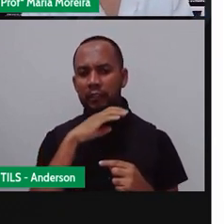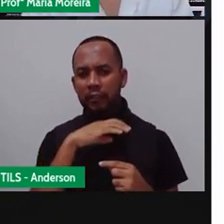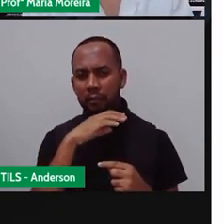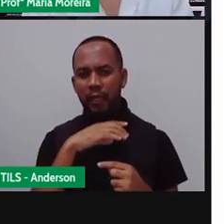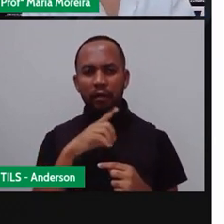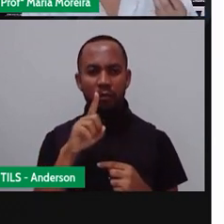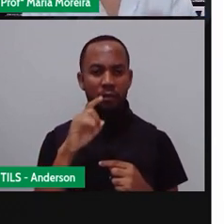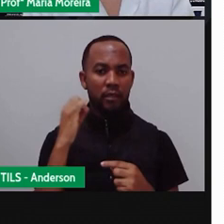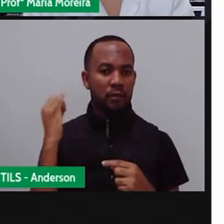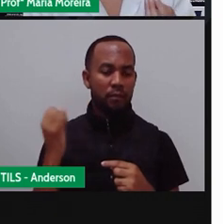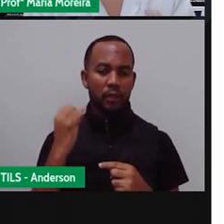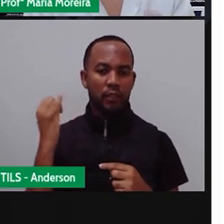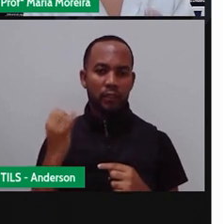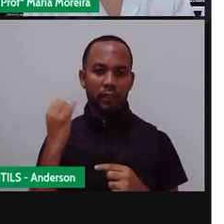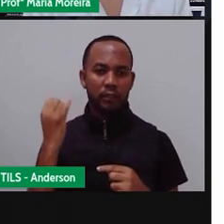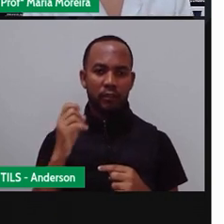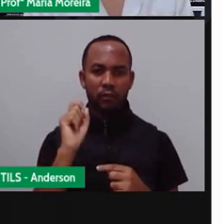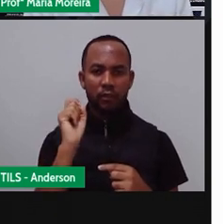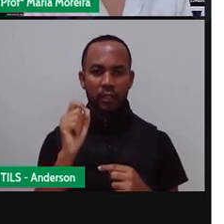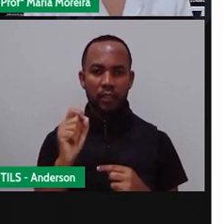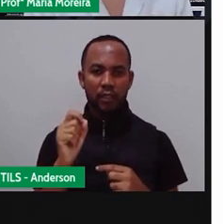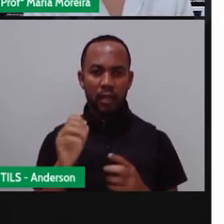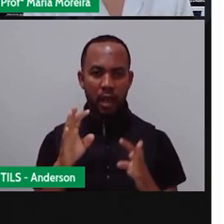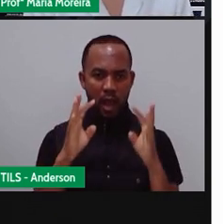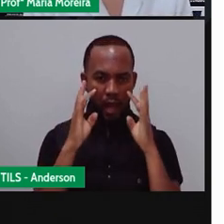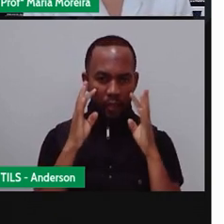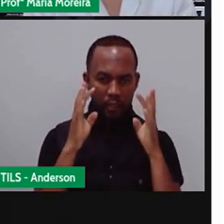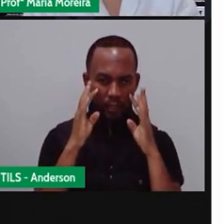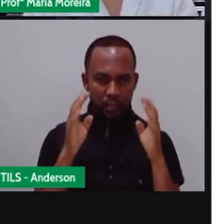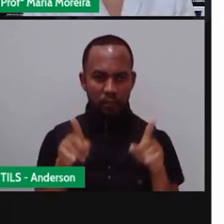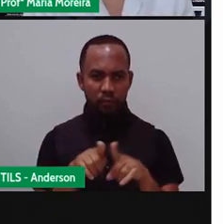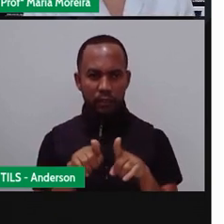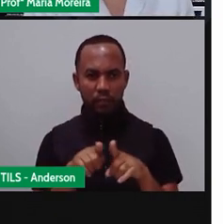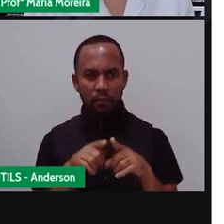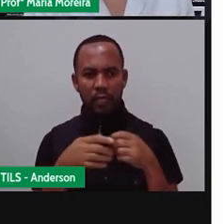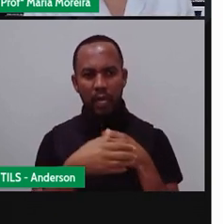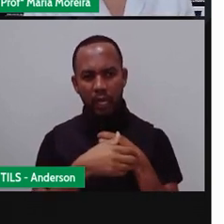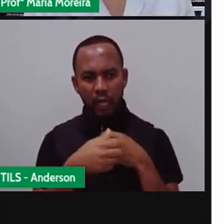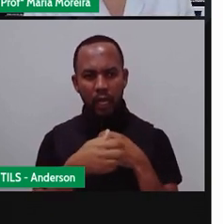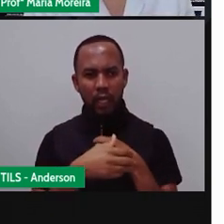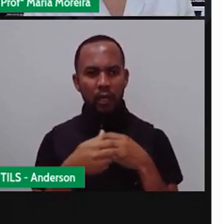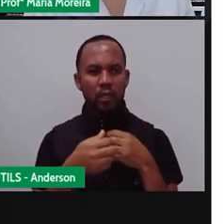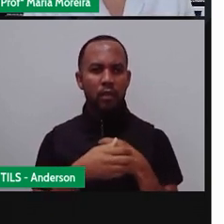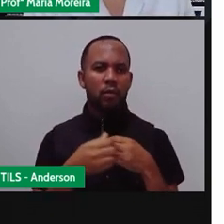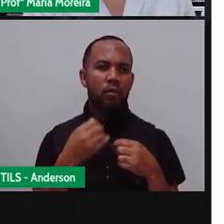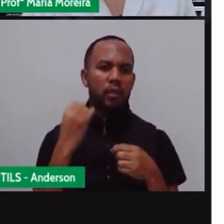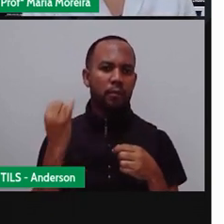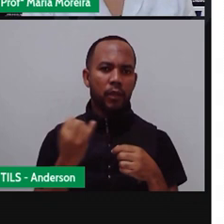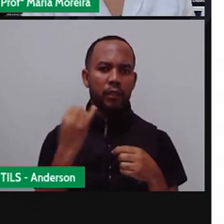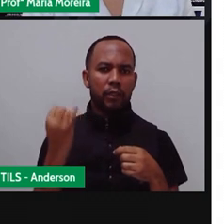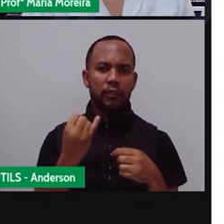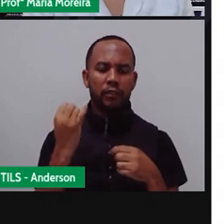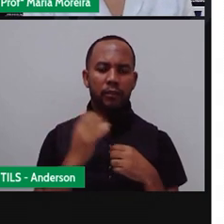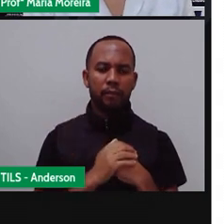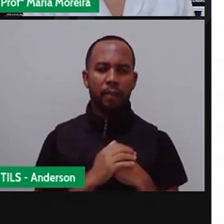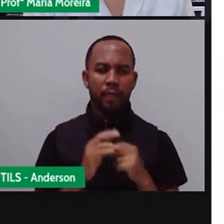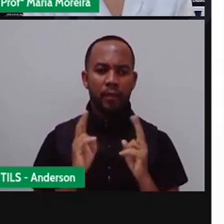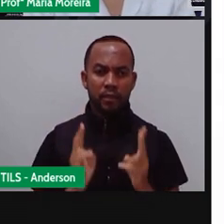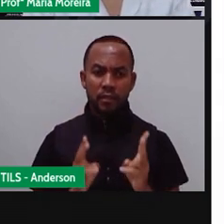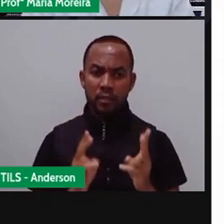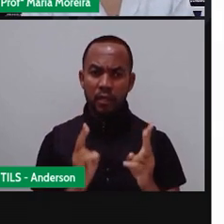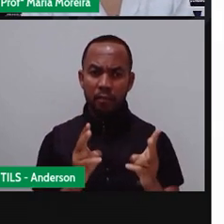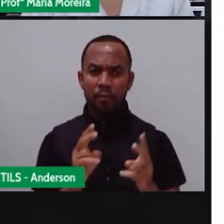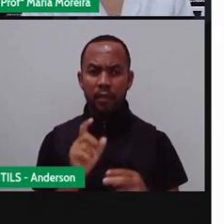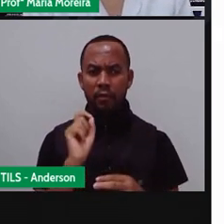eles tenham o quê? Eles recebam atenção e carinho. Então, eu preciso dedicar um tempo do meu dia para aquele animal. E sempre tem alguém